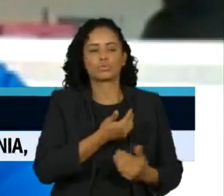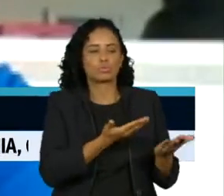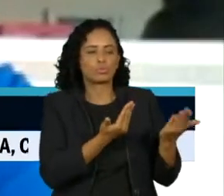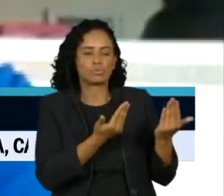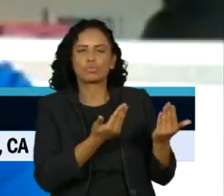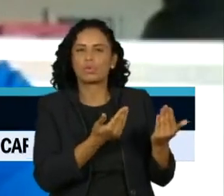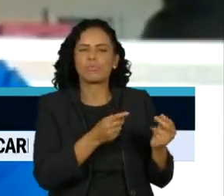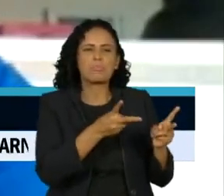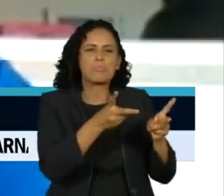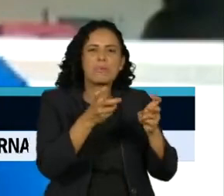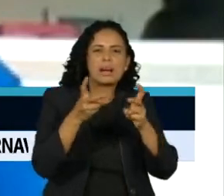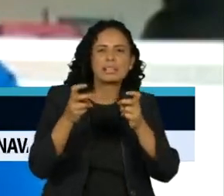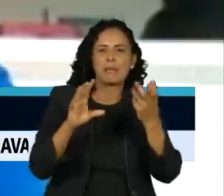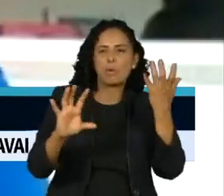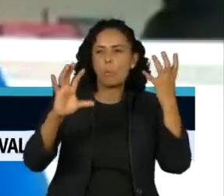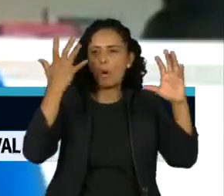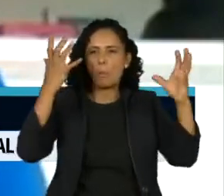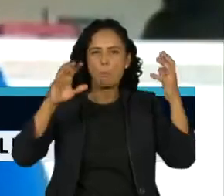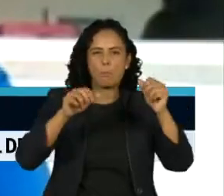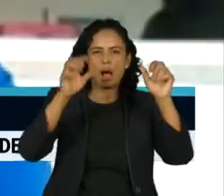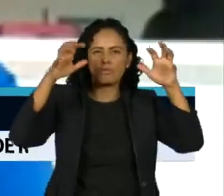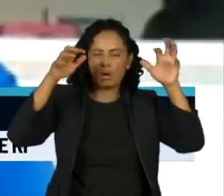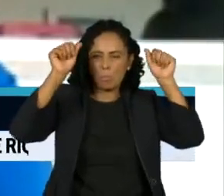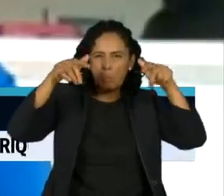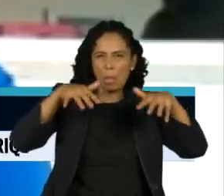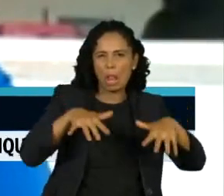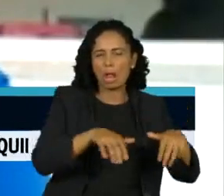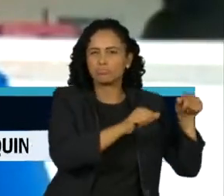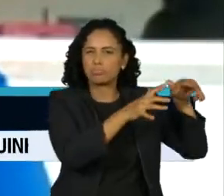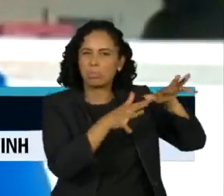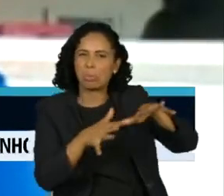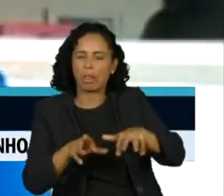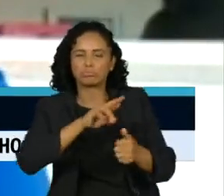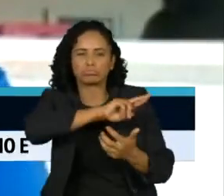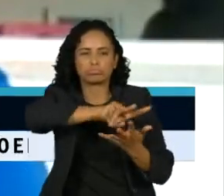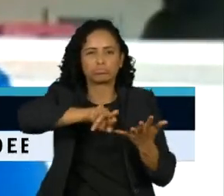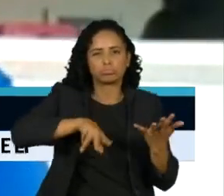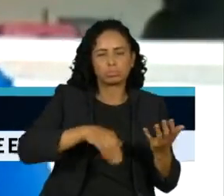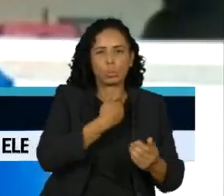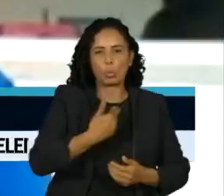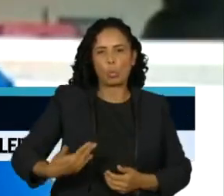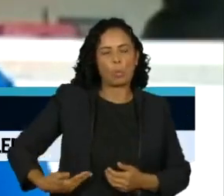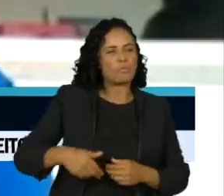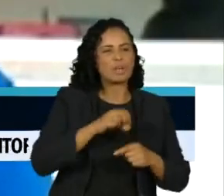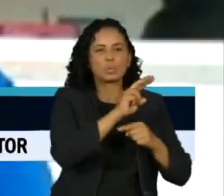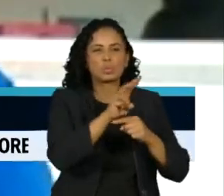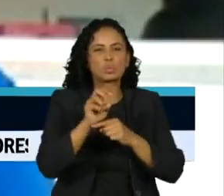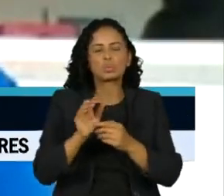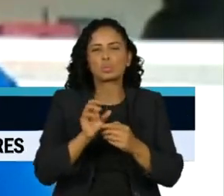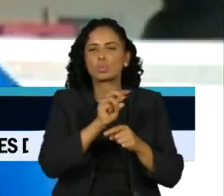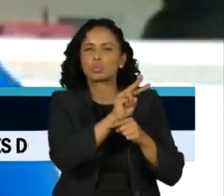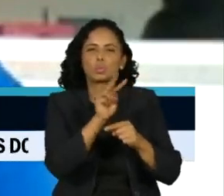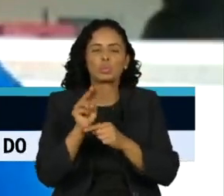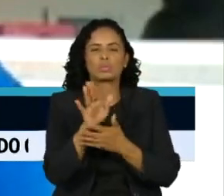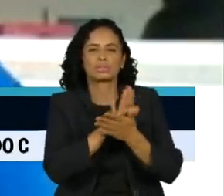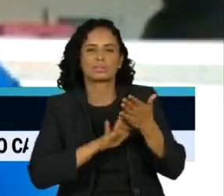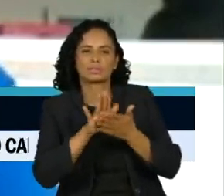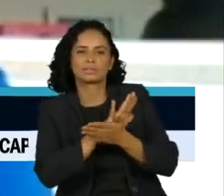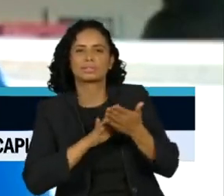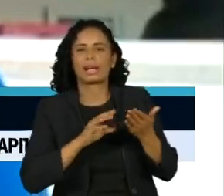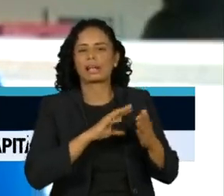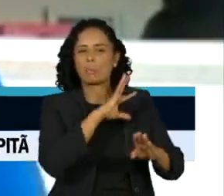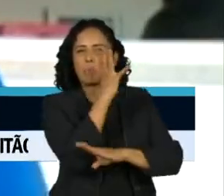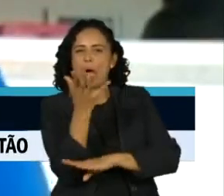desastres ambientais sem que o poder público tenha tomado nenhuma iniciativa, que vê o desmatamento da Amazônia crescente com o poder